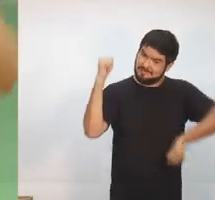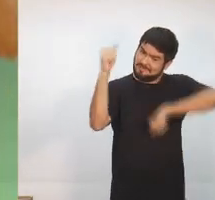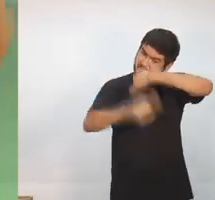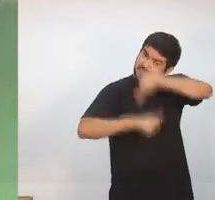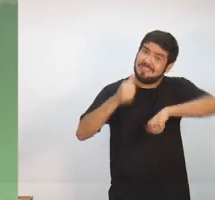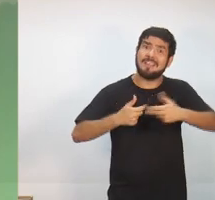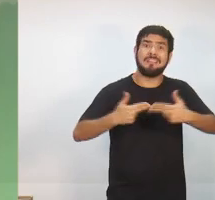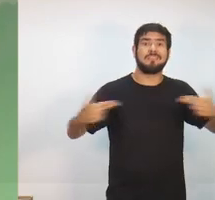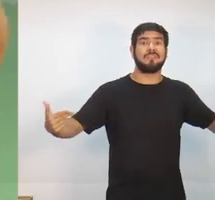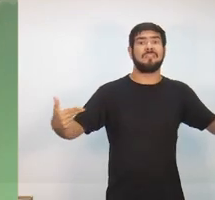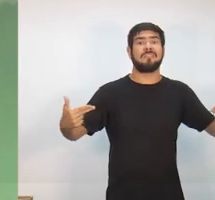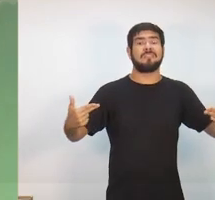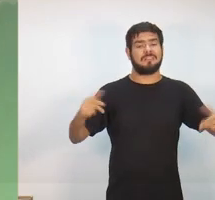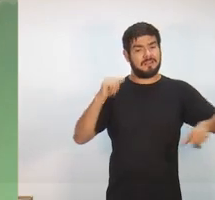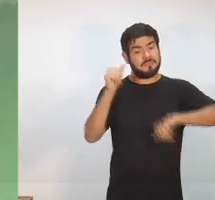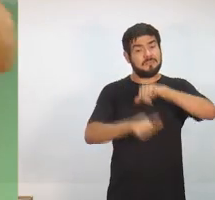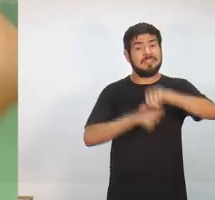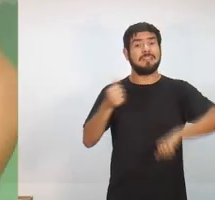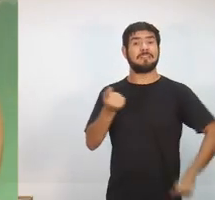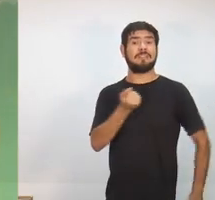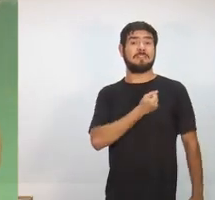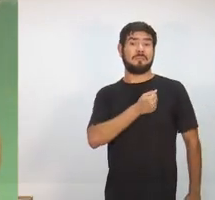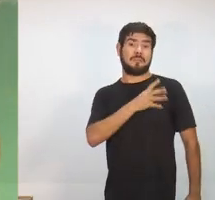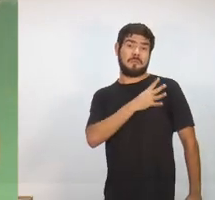que estão aí. A mudança é 40.